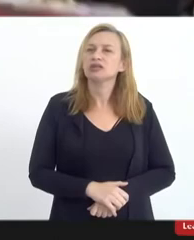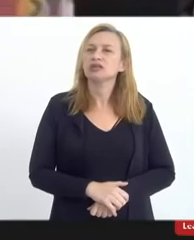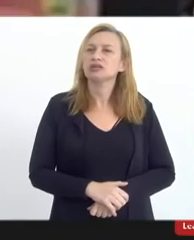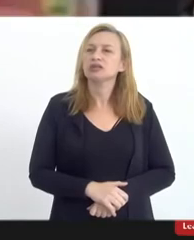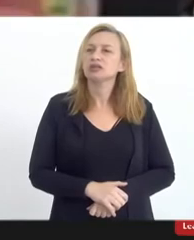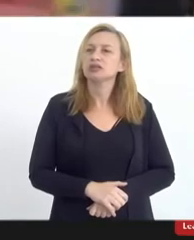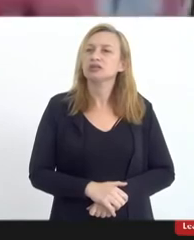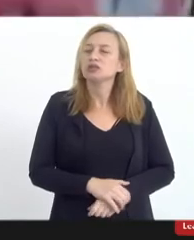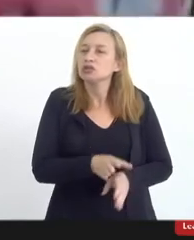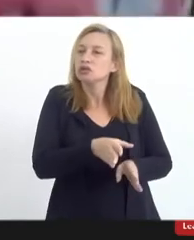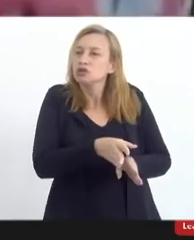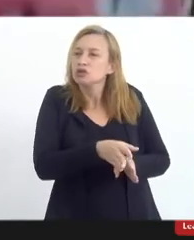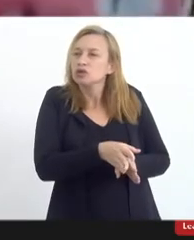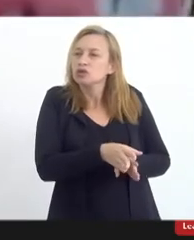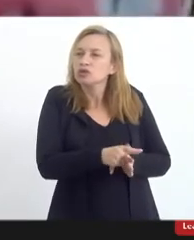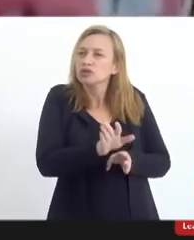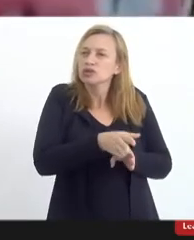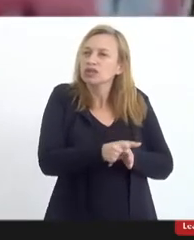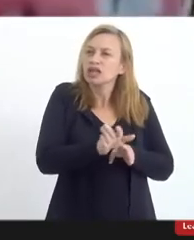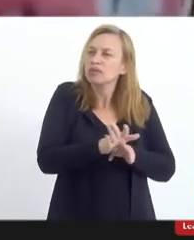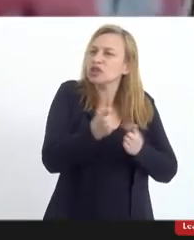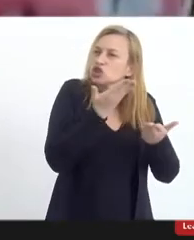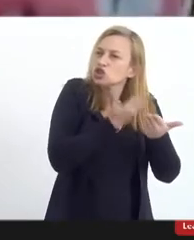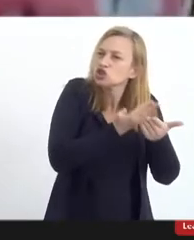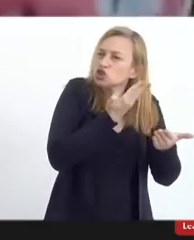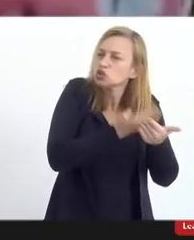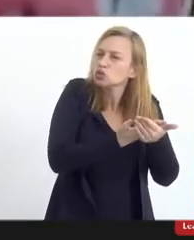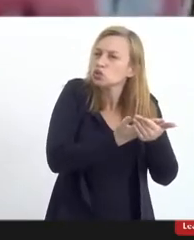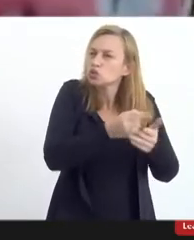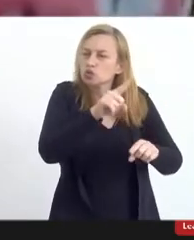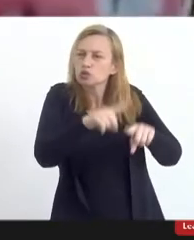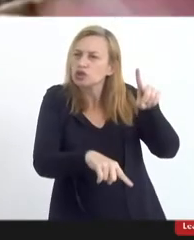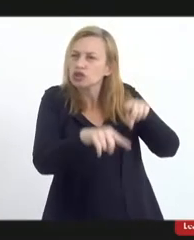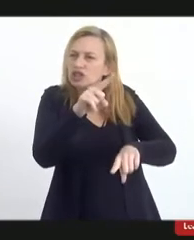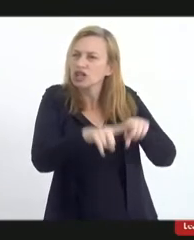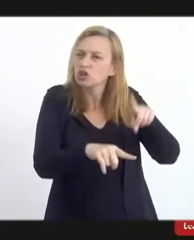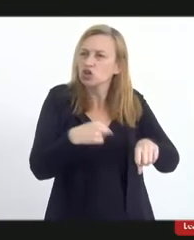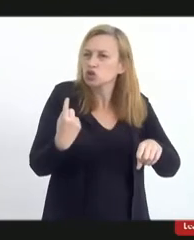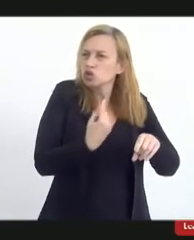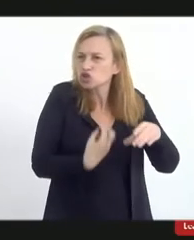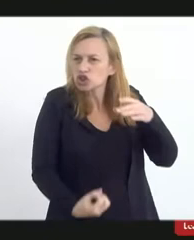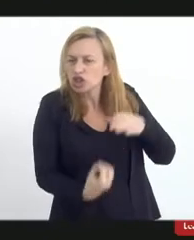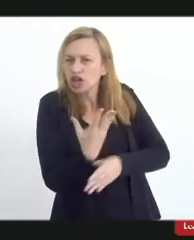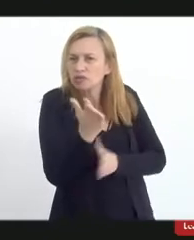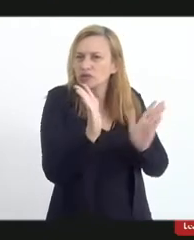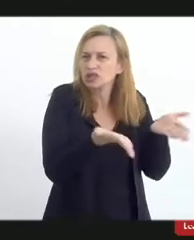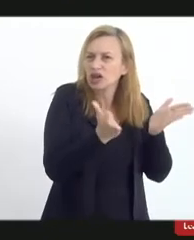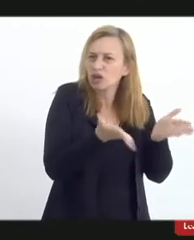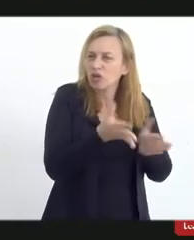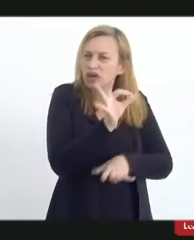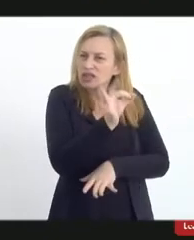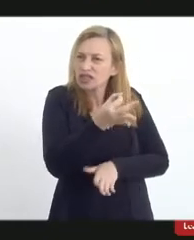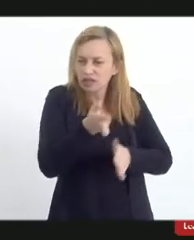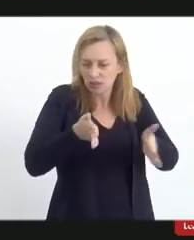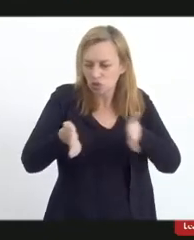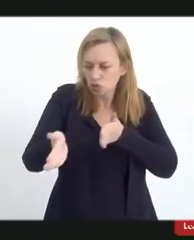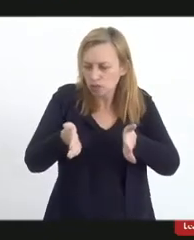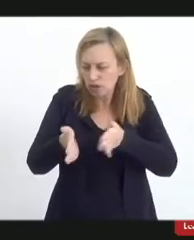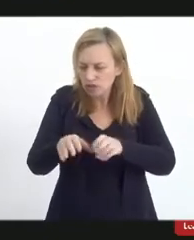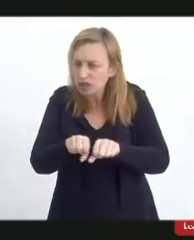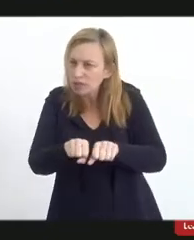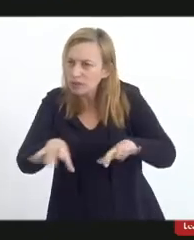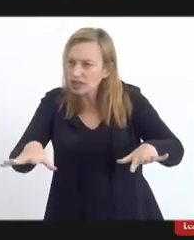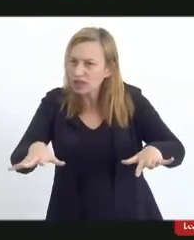orientações de estudo, que foi um material que nós construímos agora, especificamente no período da pandemia.